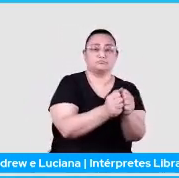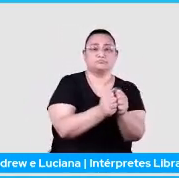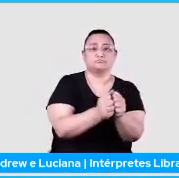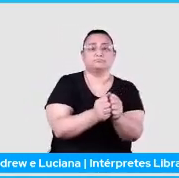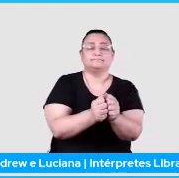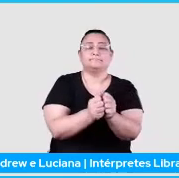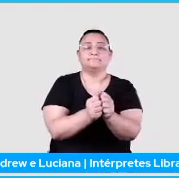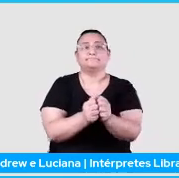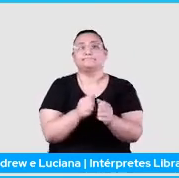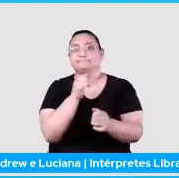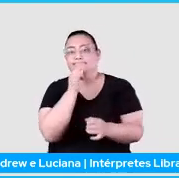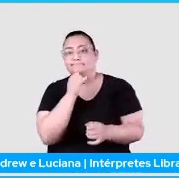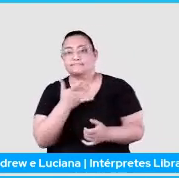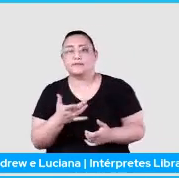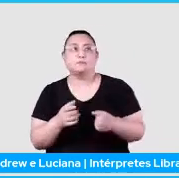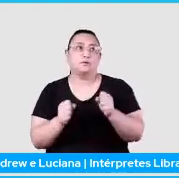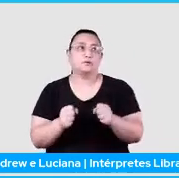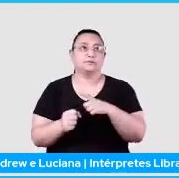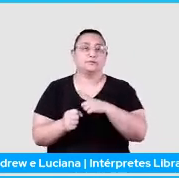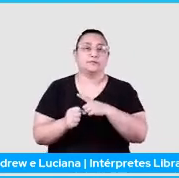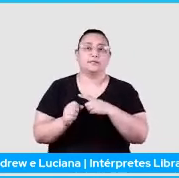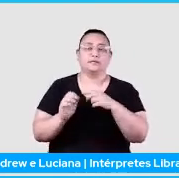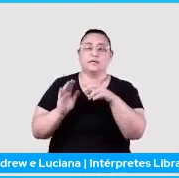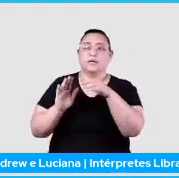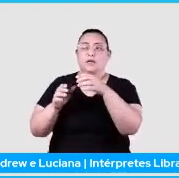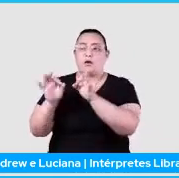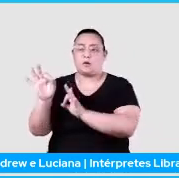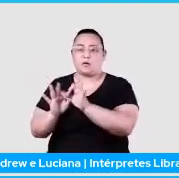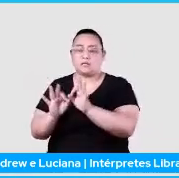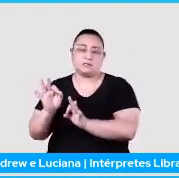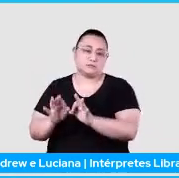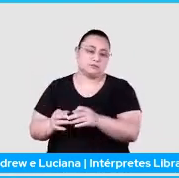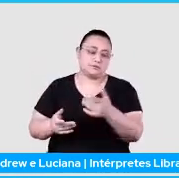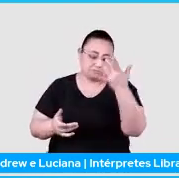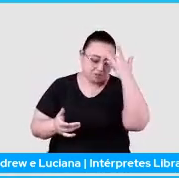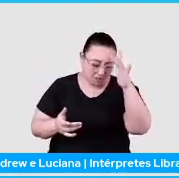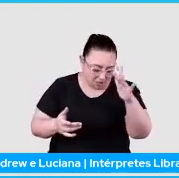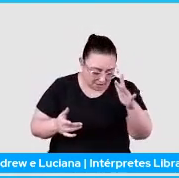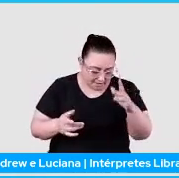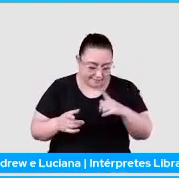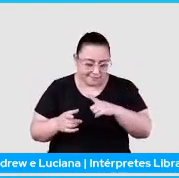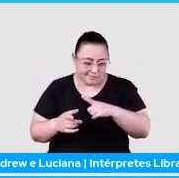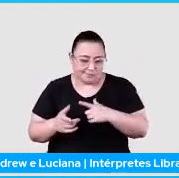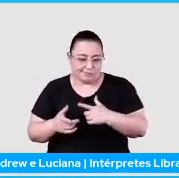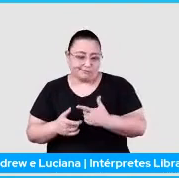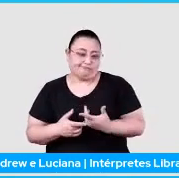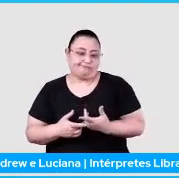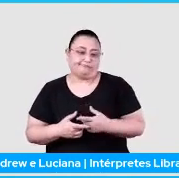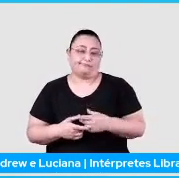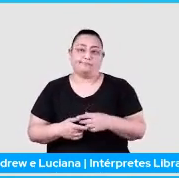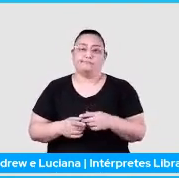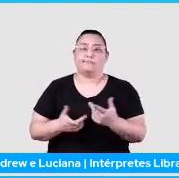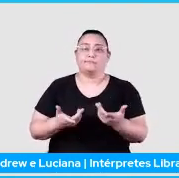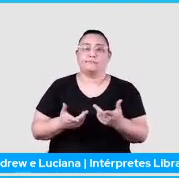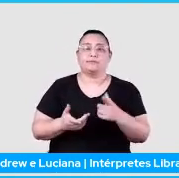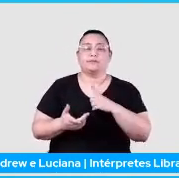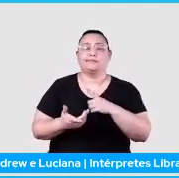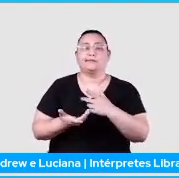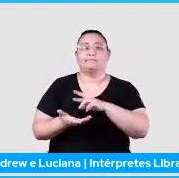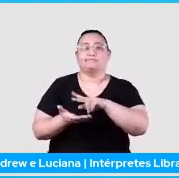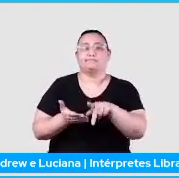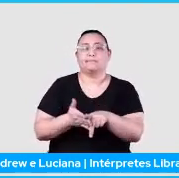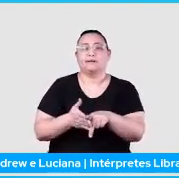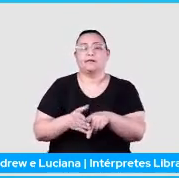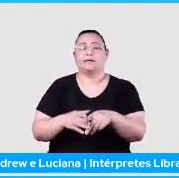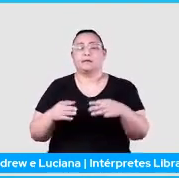Como, por exemplo, a gente pode ter organizações, né, que a gente pode, sei lá, ter uma delegacia, pode ter um CRAS, pode ter, sei lá, o Ministério